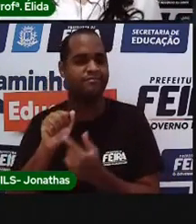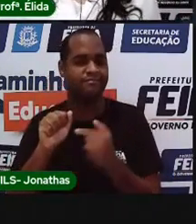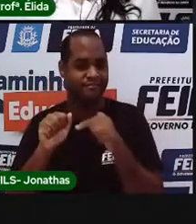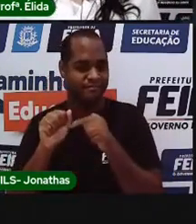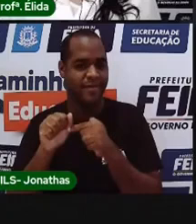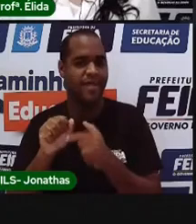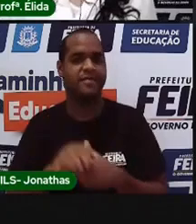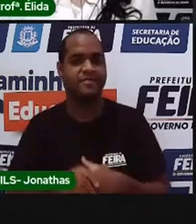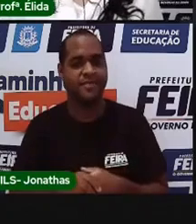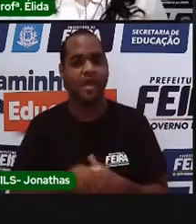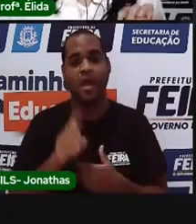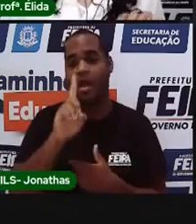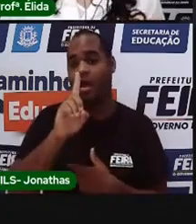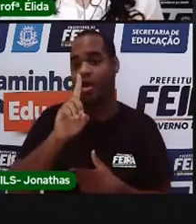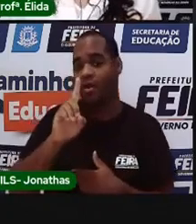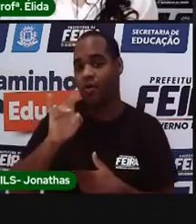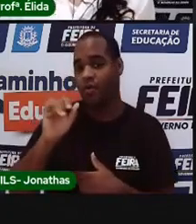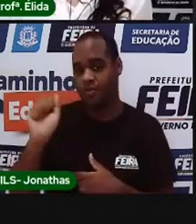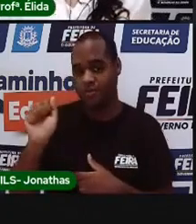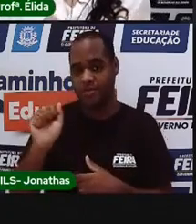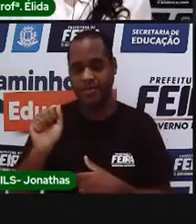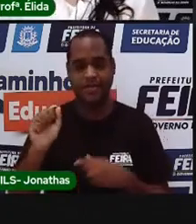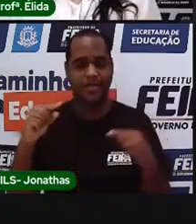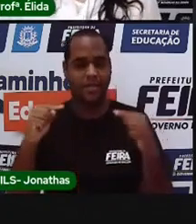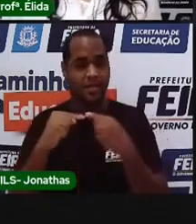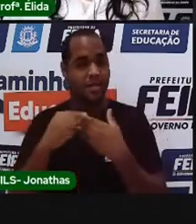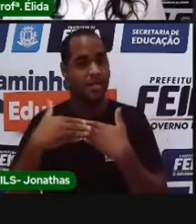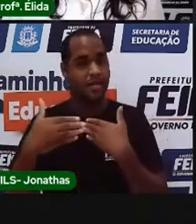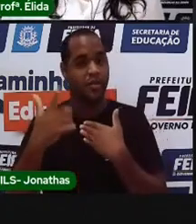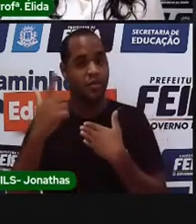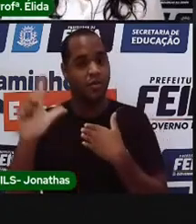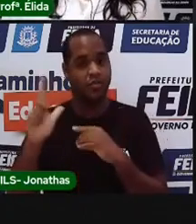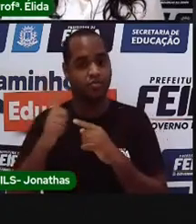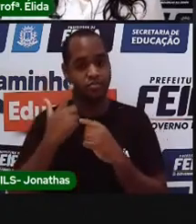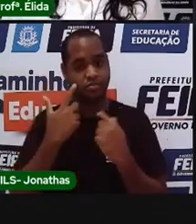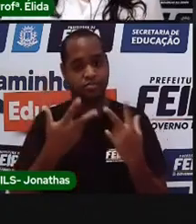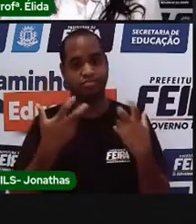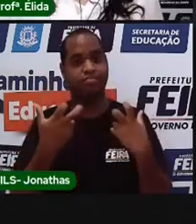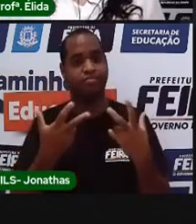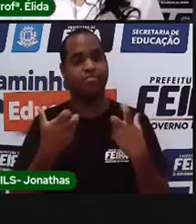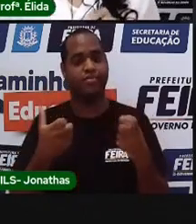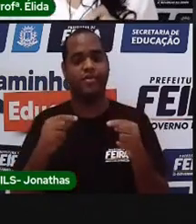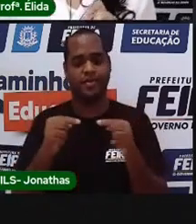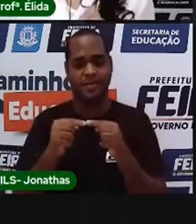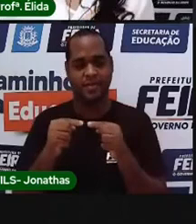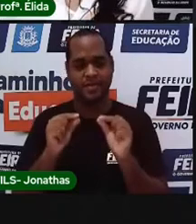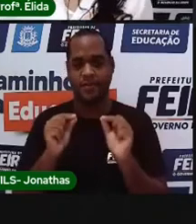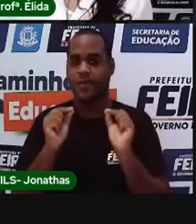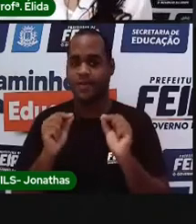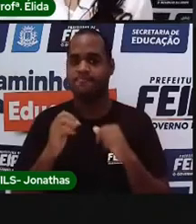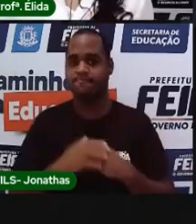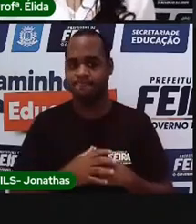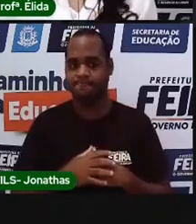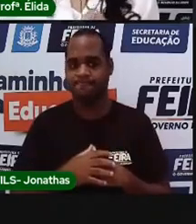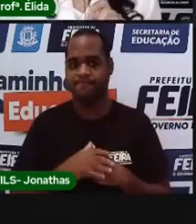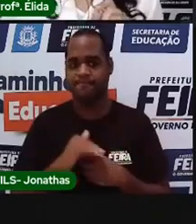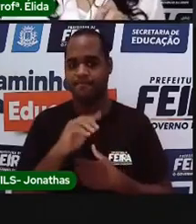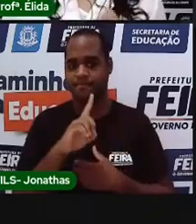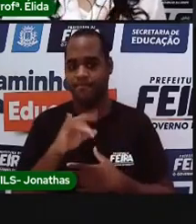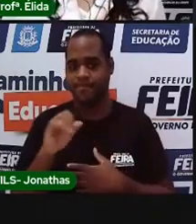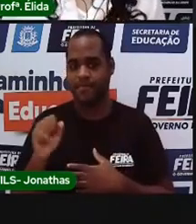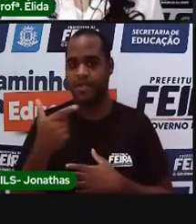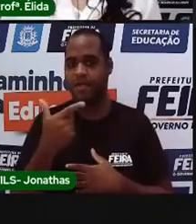A data. A data. data está depois de uma observação. A data está ali.